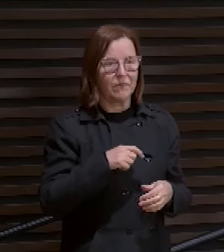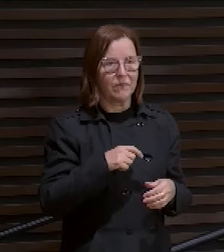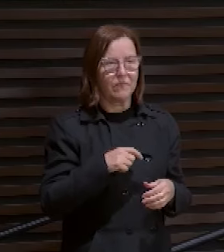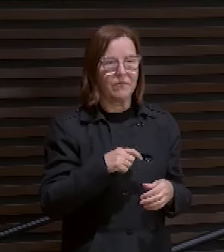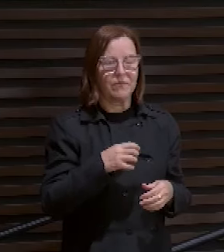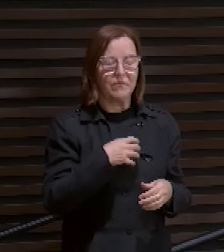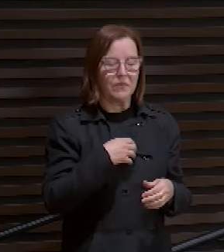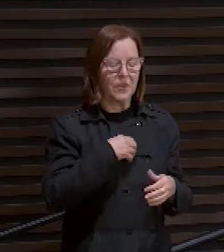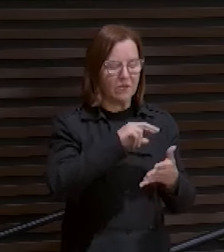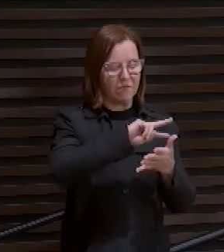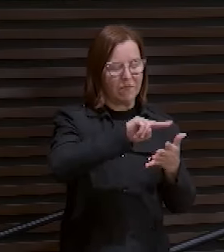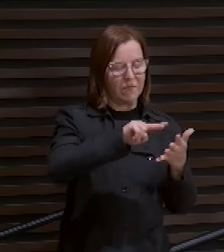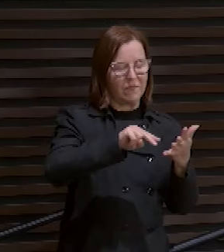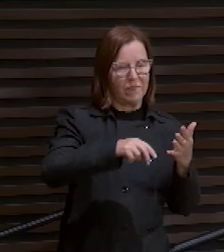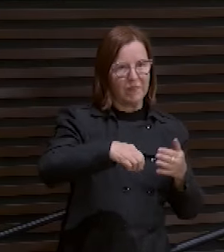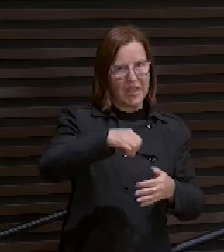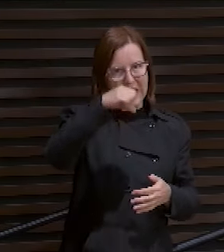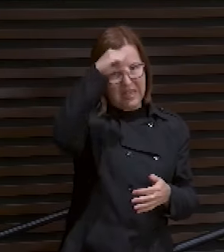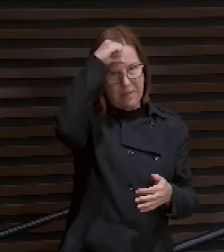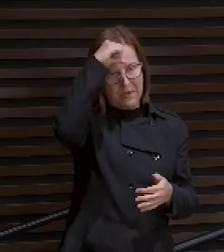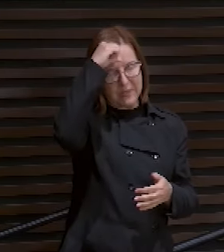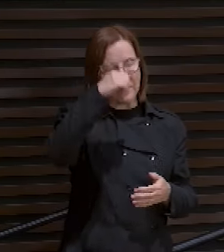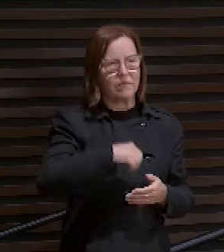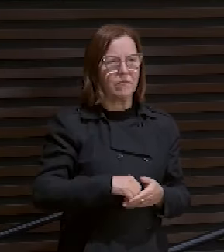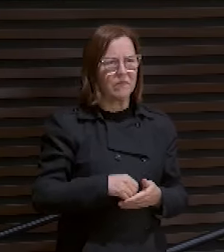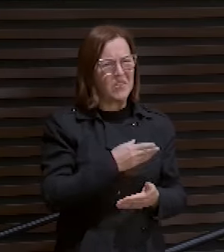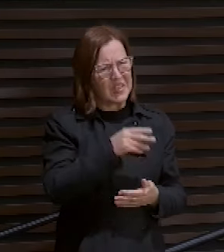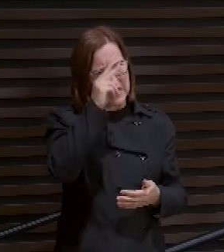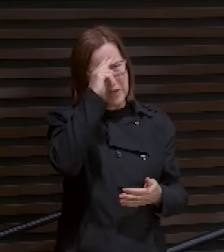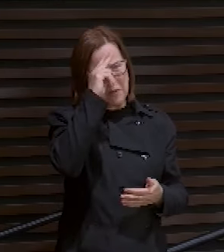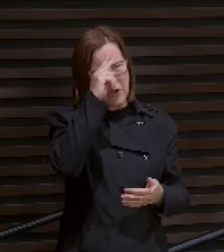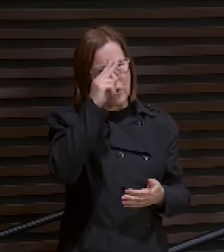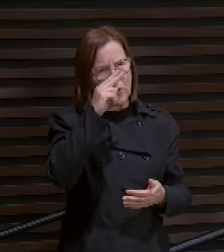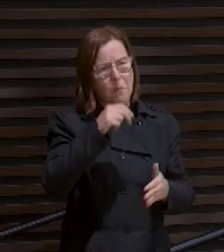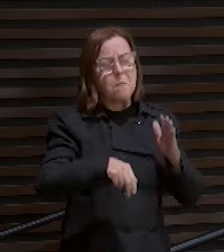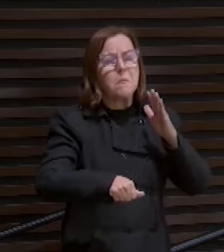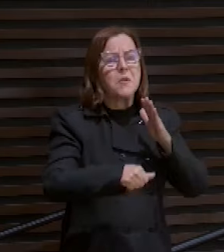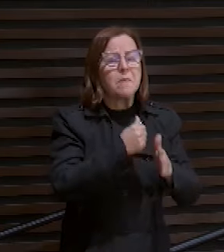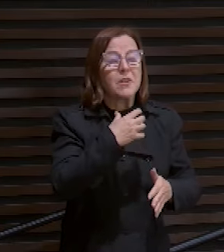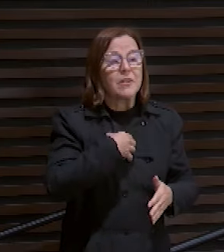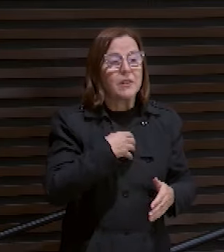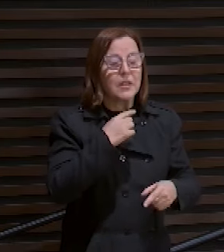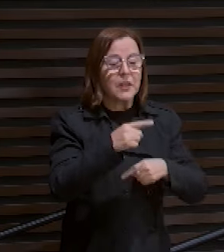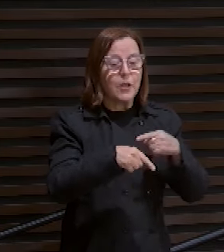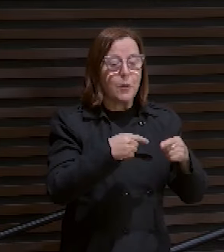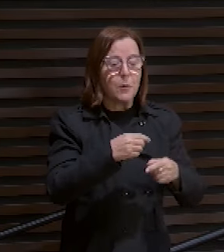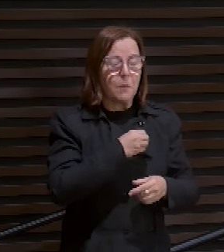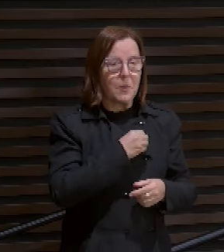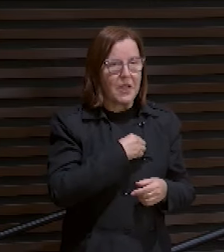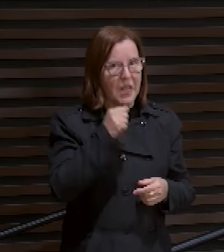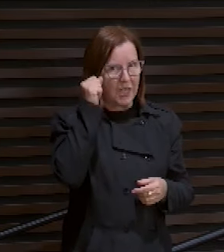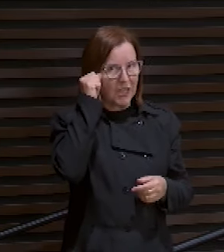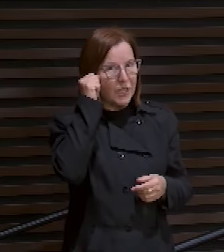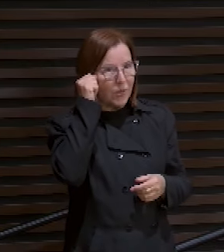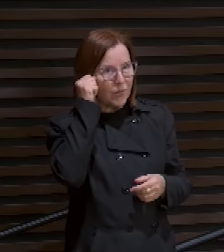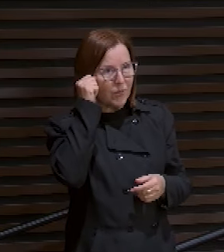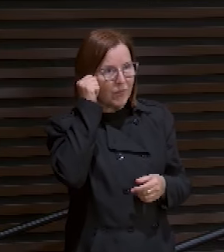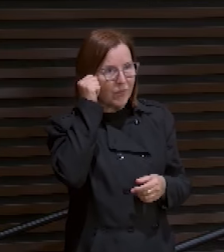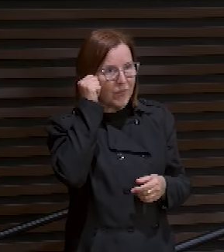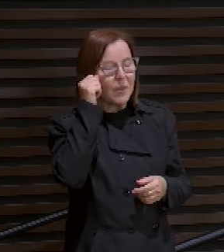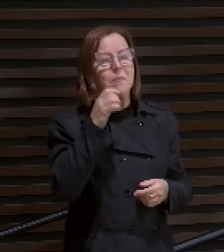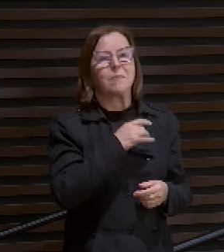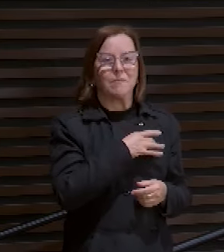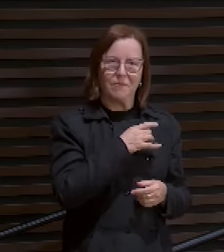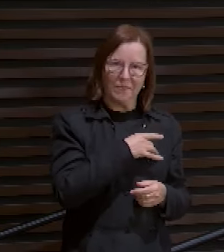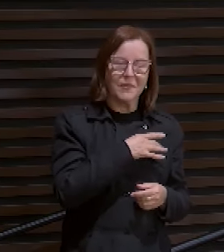mas você se lembra qual foi o primeiro sentimento depois da queda do homem? Medo.